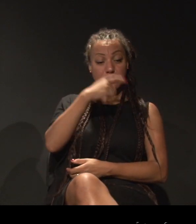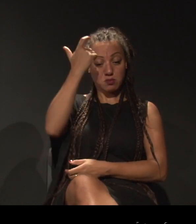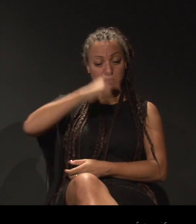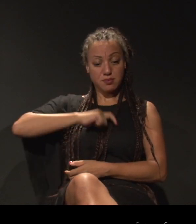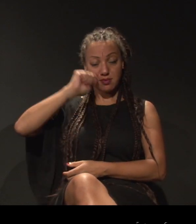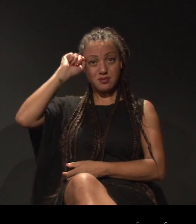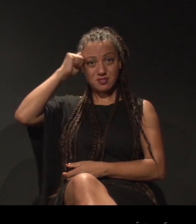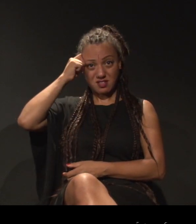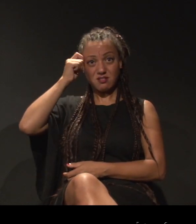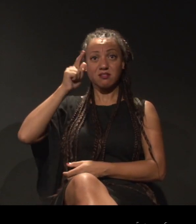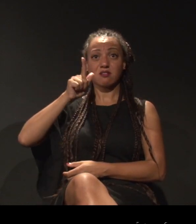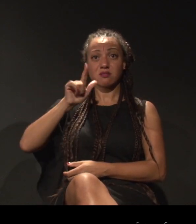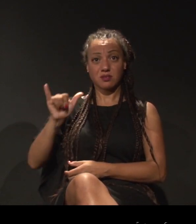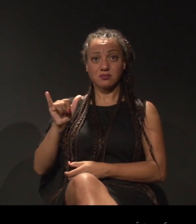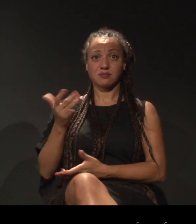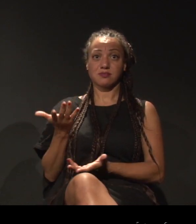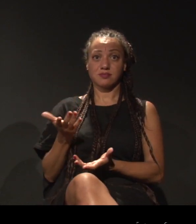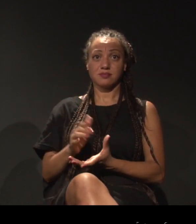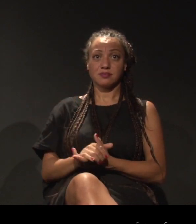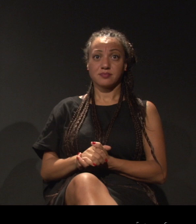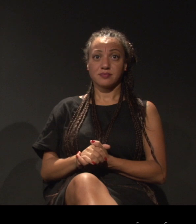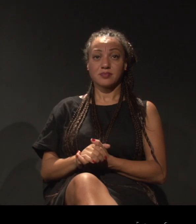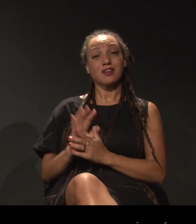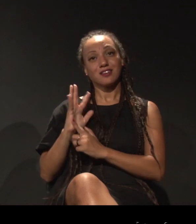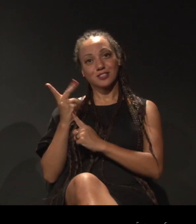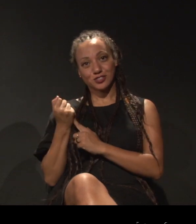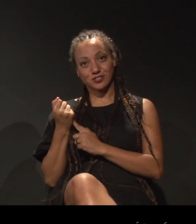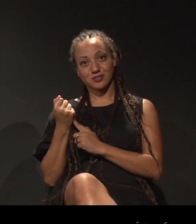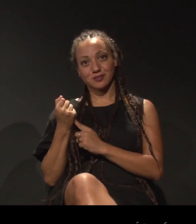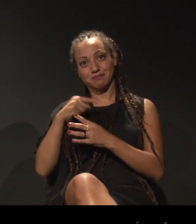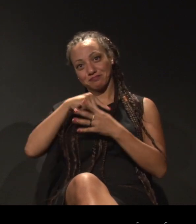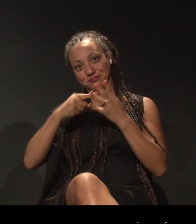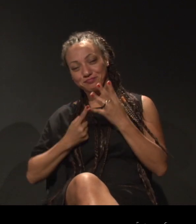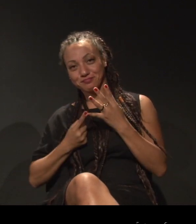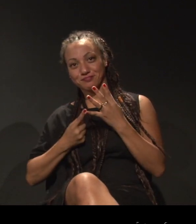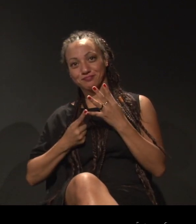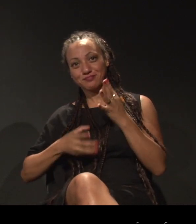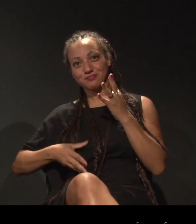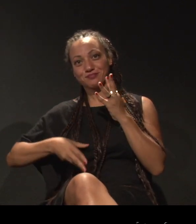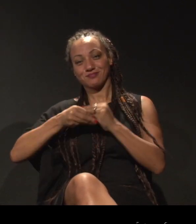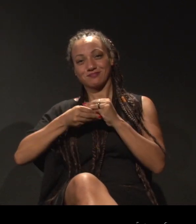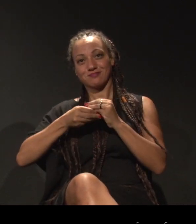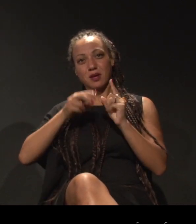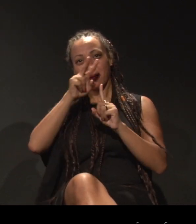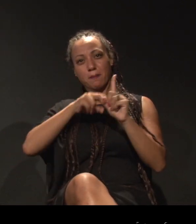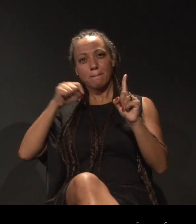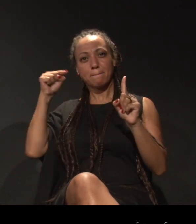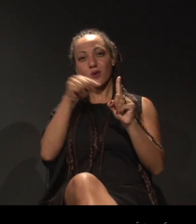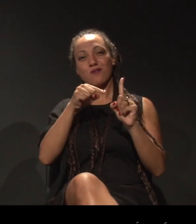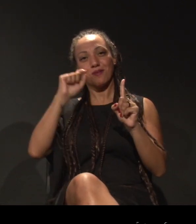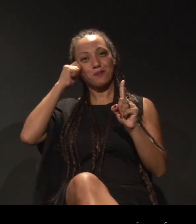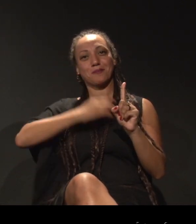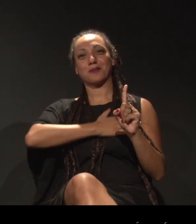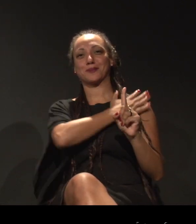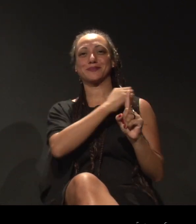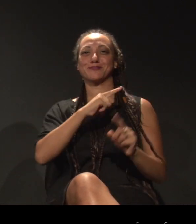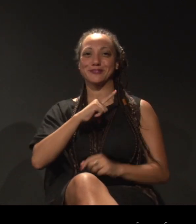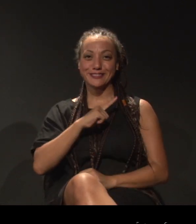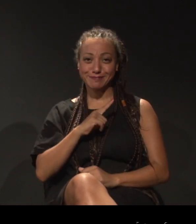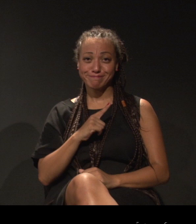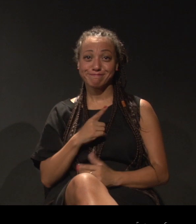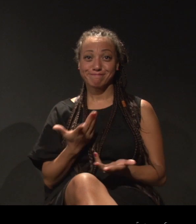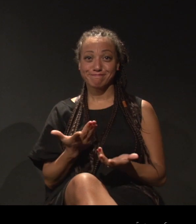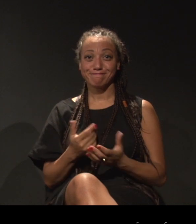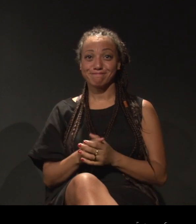negra, gay e artista. Estereótipo do preconceito. E